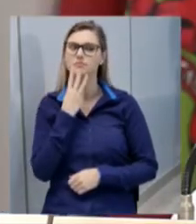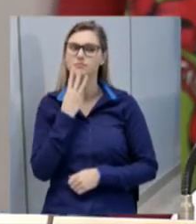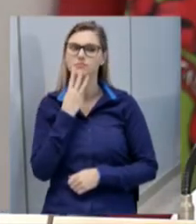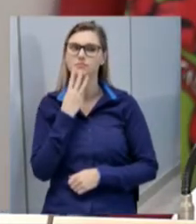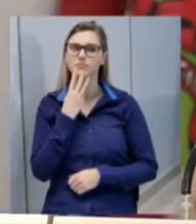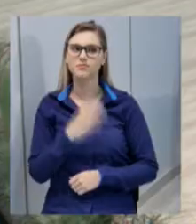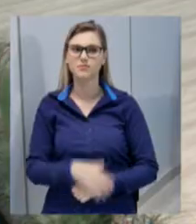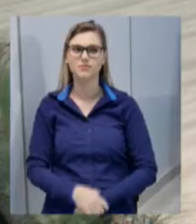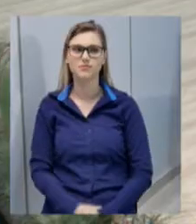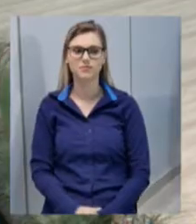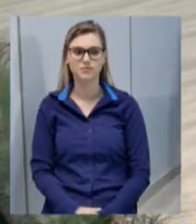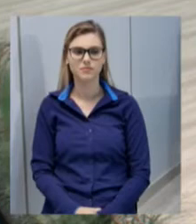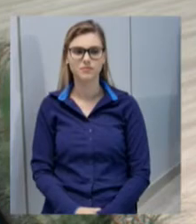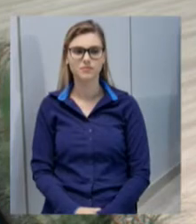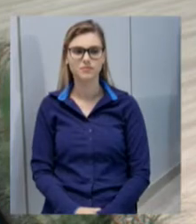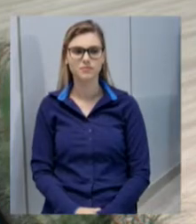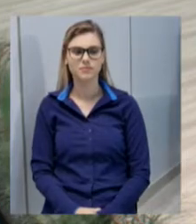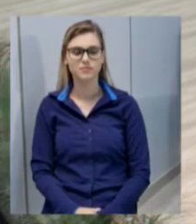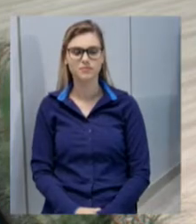Martins dos Santos.